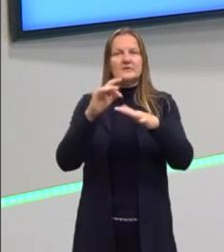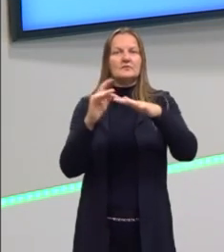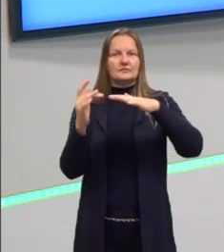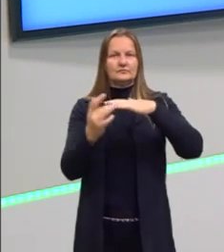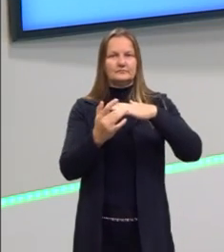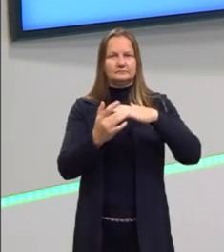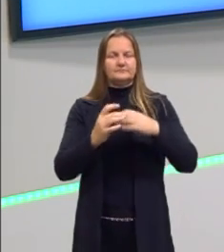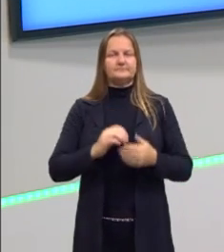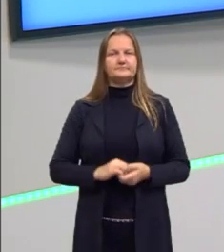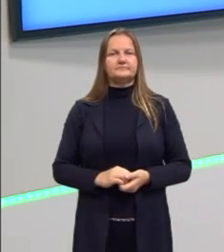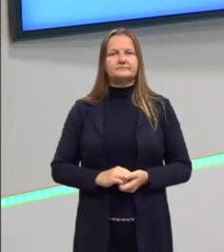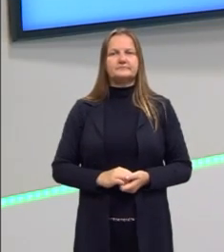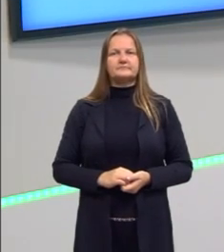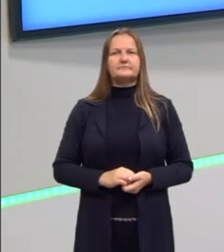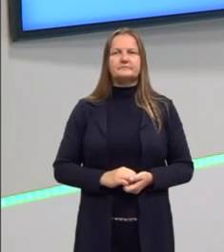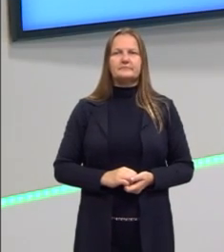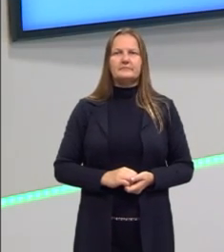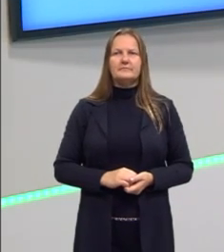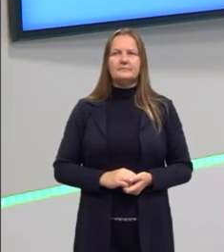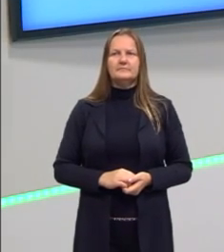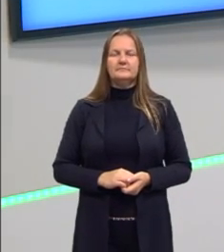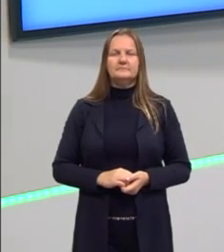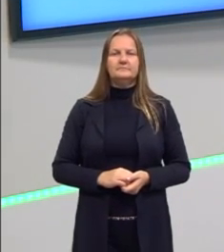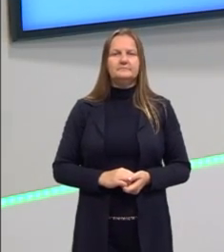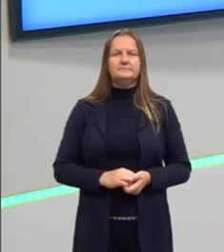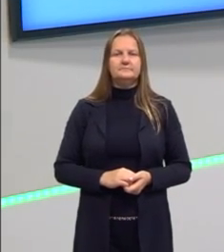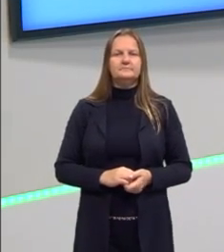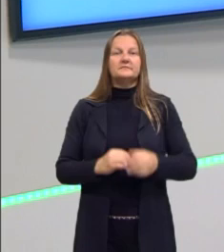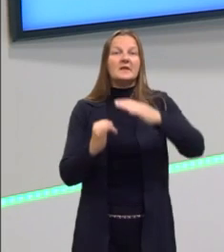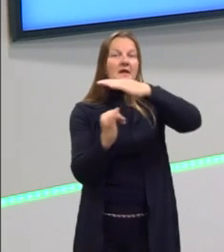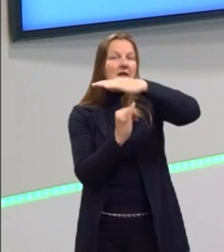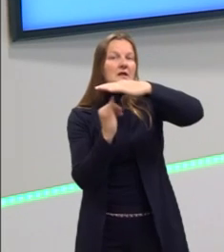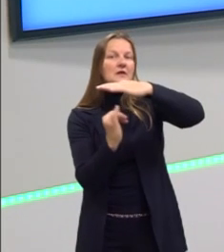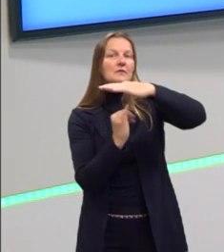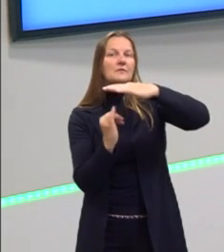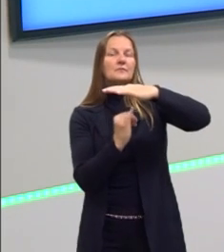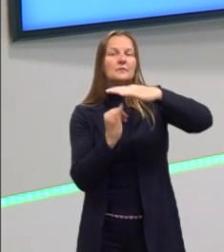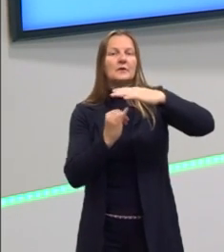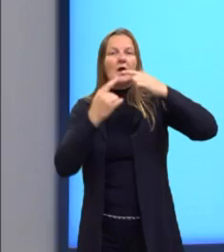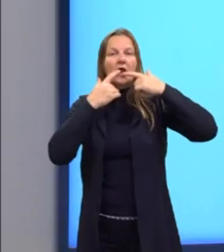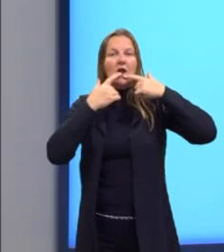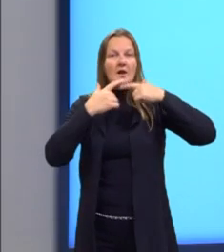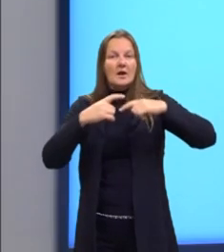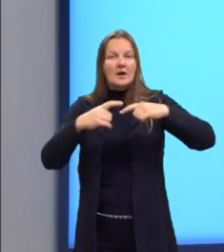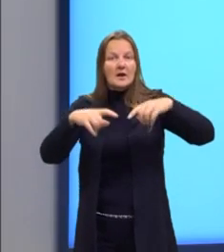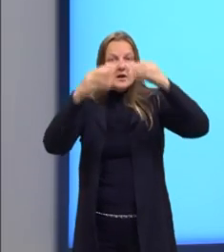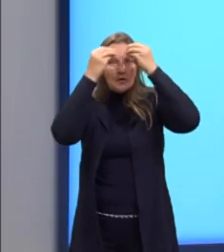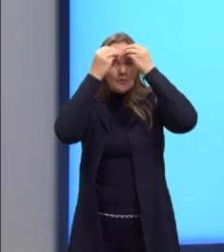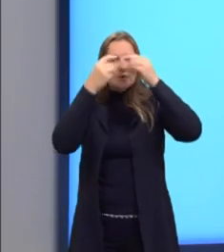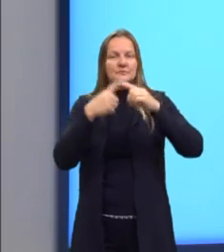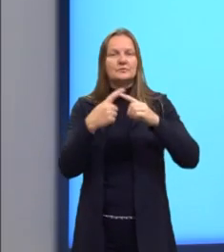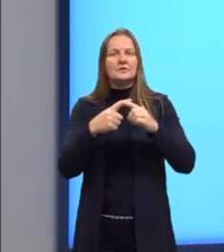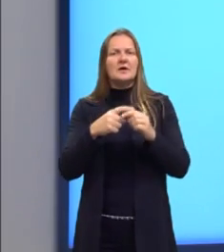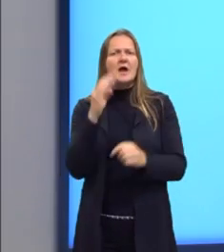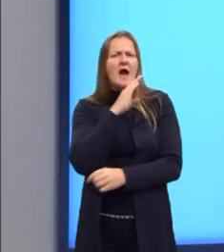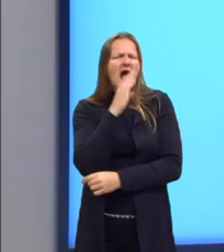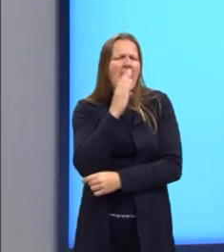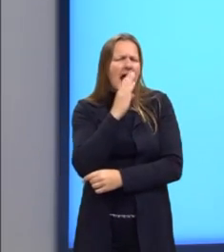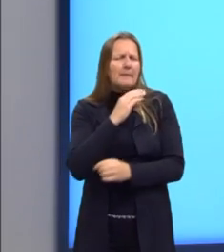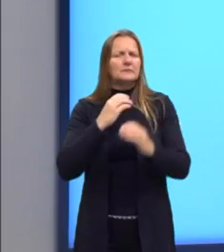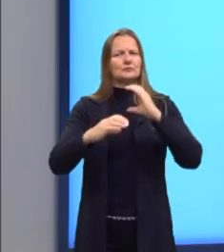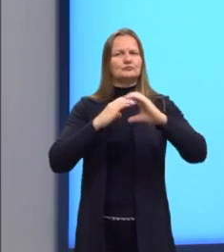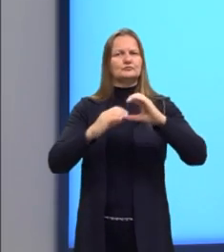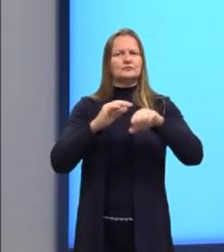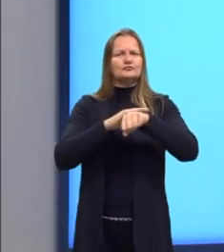redes sociais. A informalidade desse tipo de linguagem tem por objetivo agilizar a comunicação